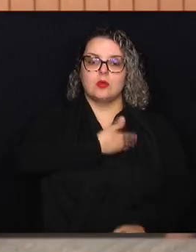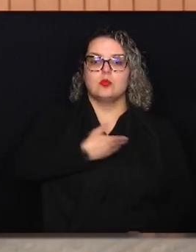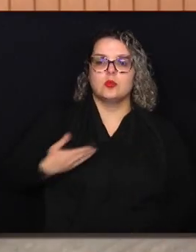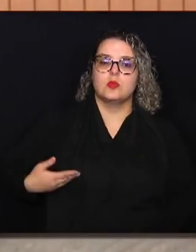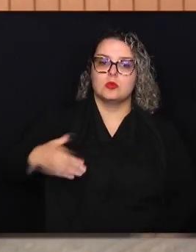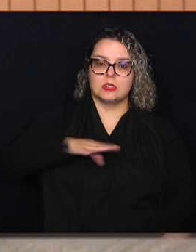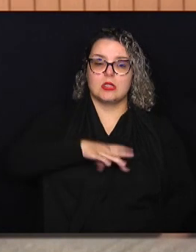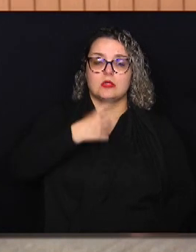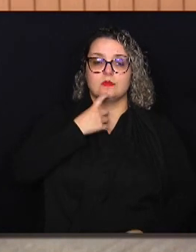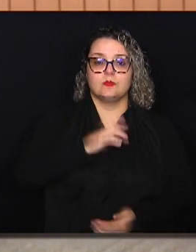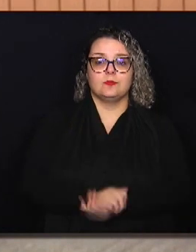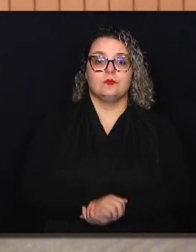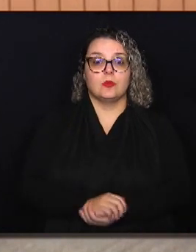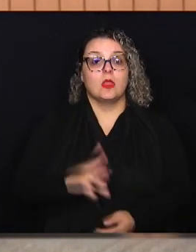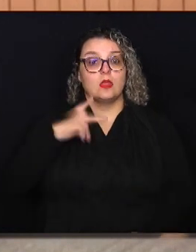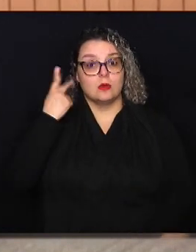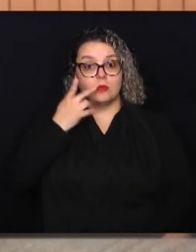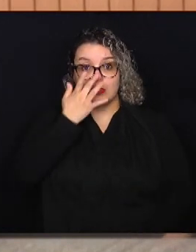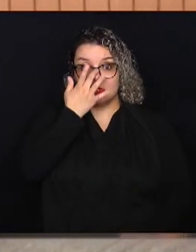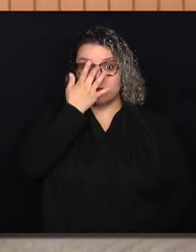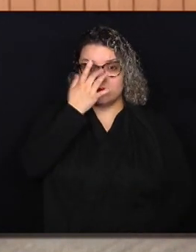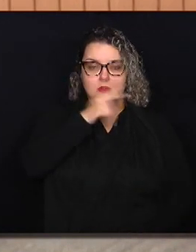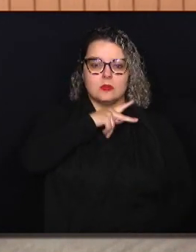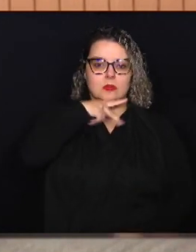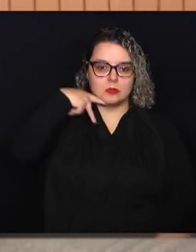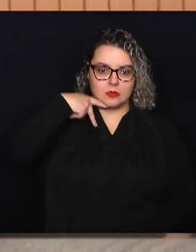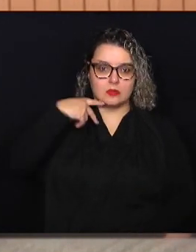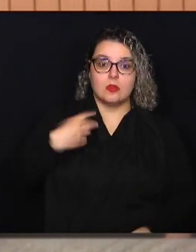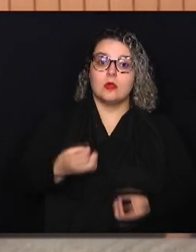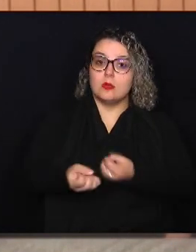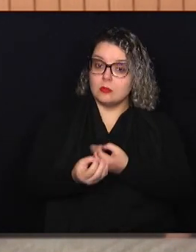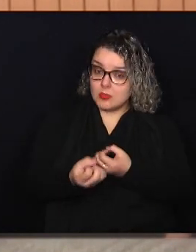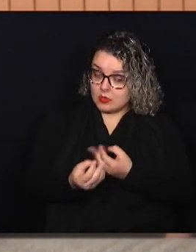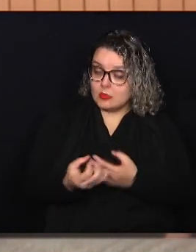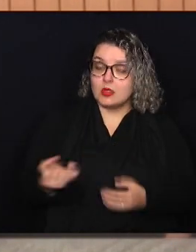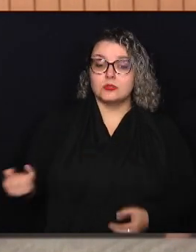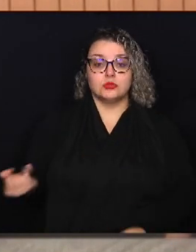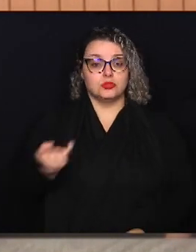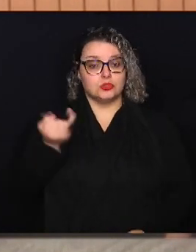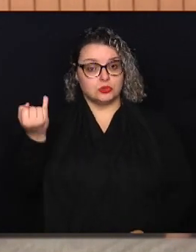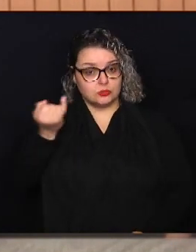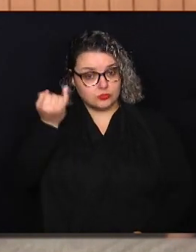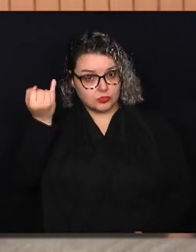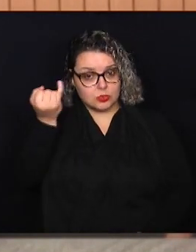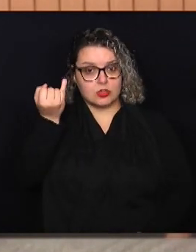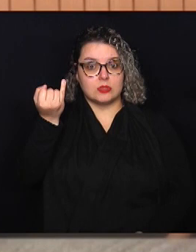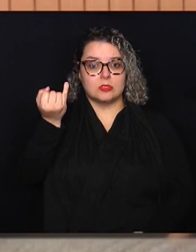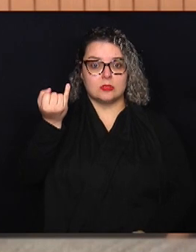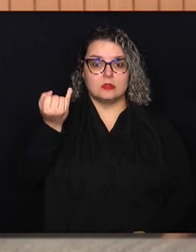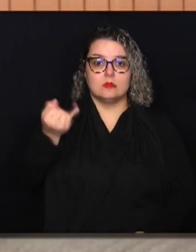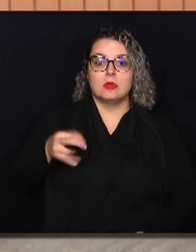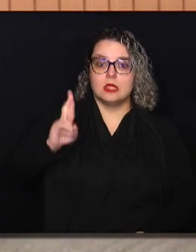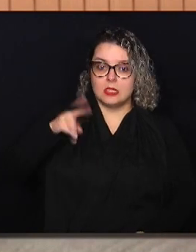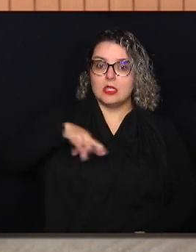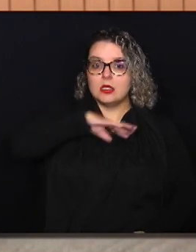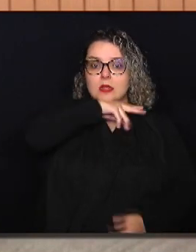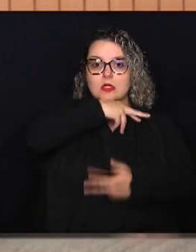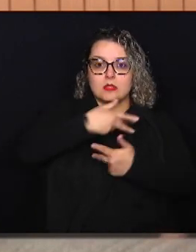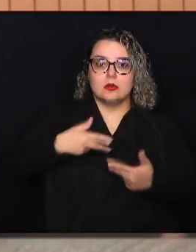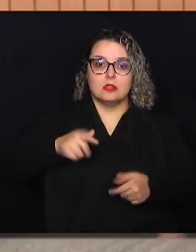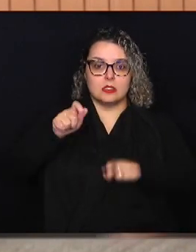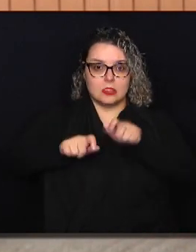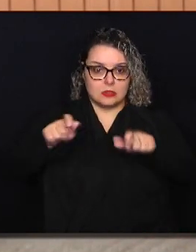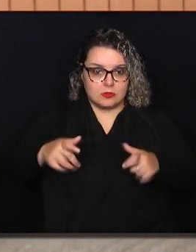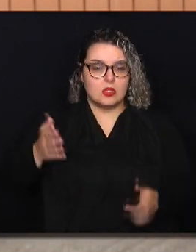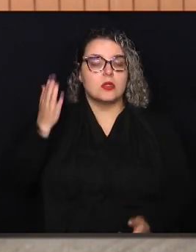Campinas. Para o vereador Permínio Monteiro, uma informação de extrema importância para a causa animal. Muitas pessoas